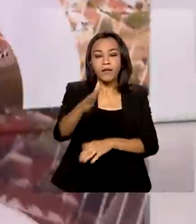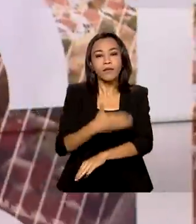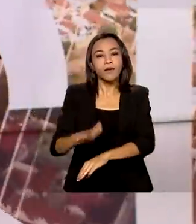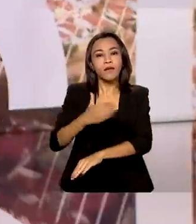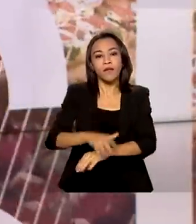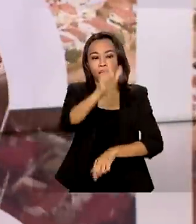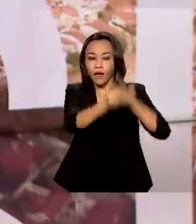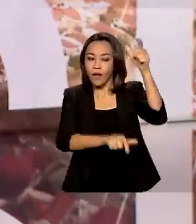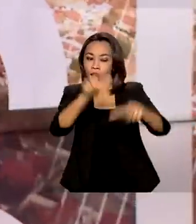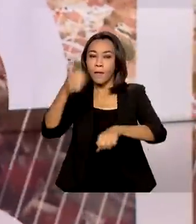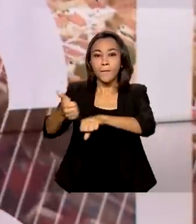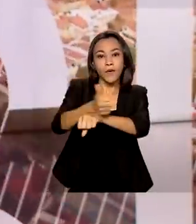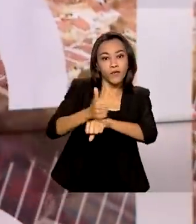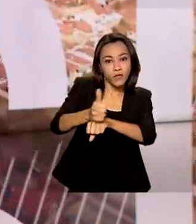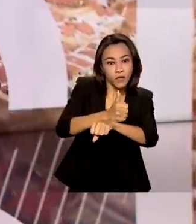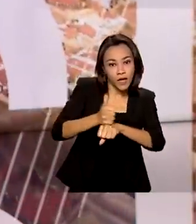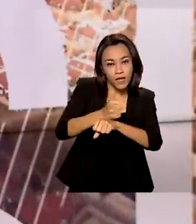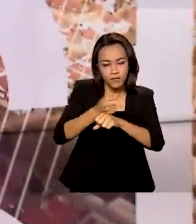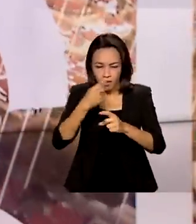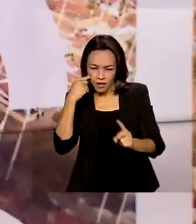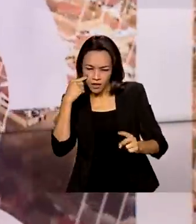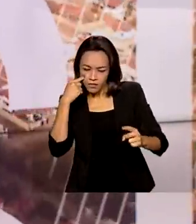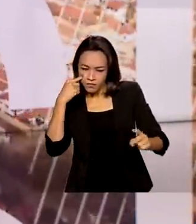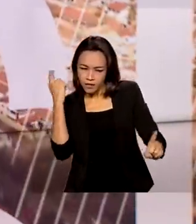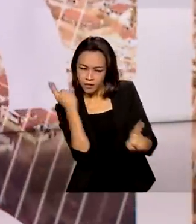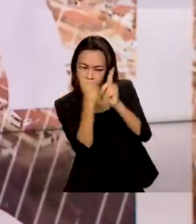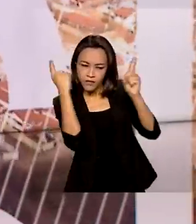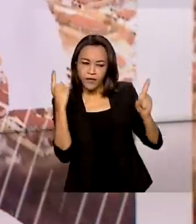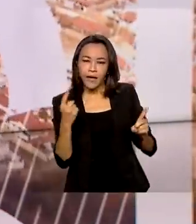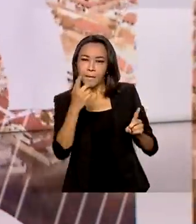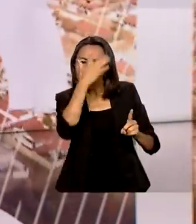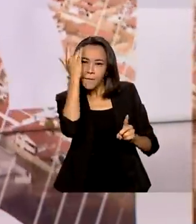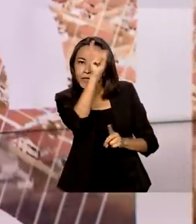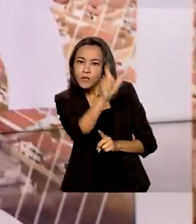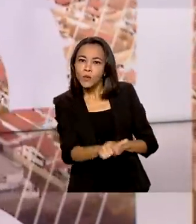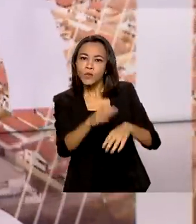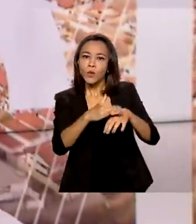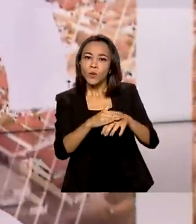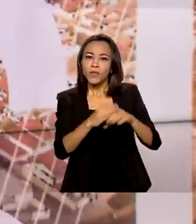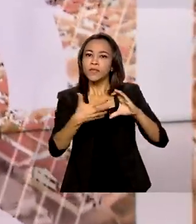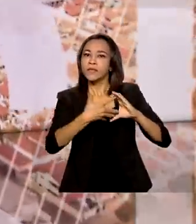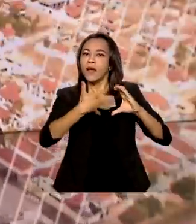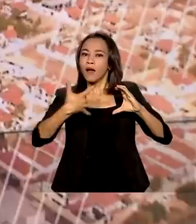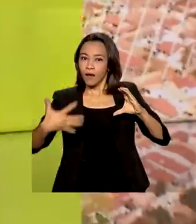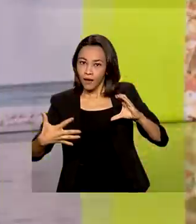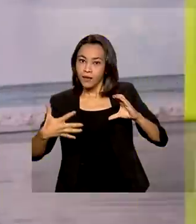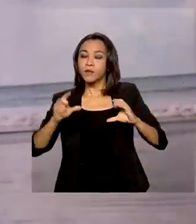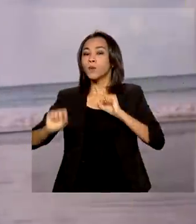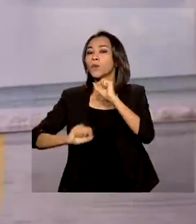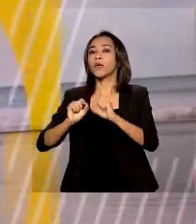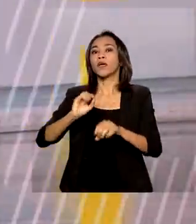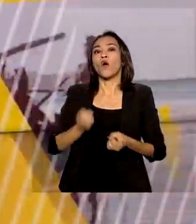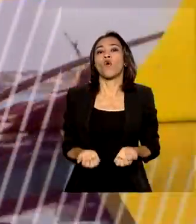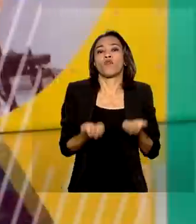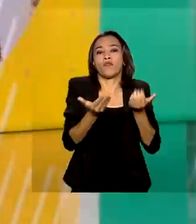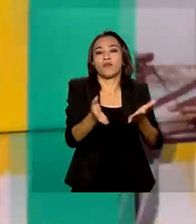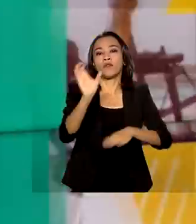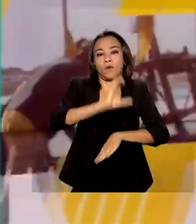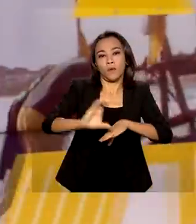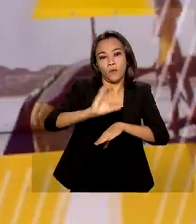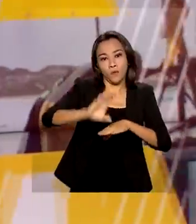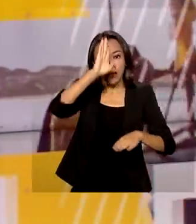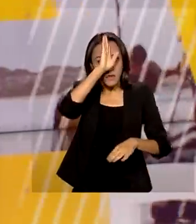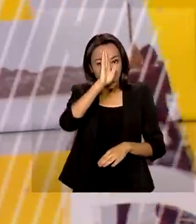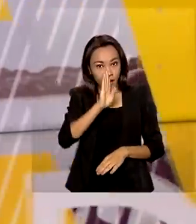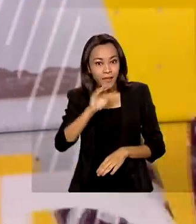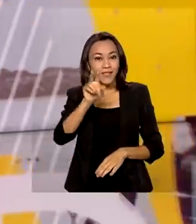para identificar pacientes com doenças raras. Entre as ações, está a realização de um curso de graça e também usar a